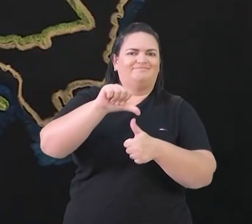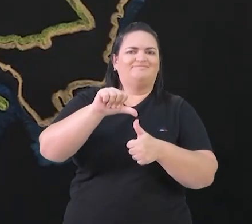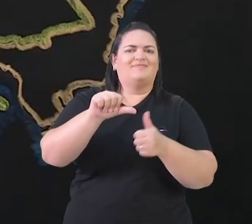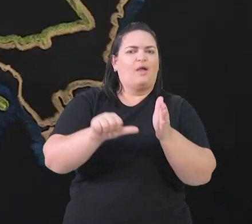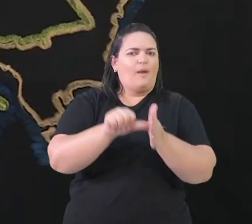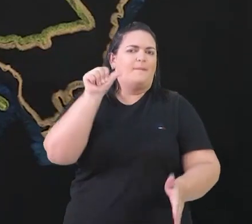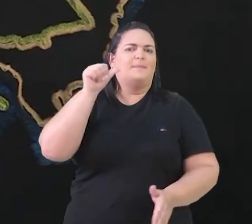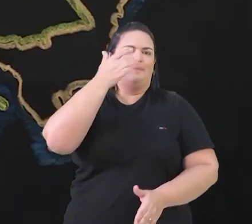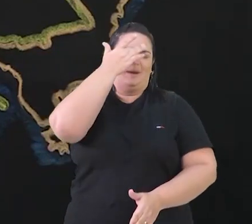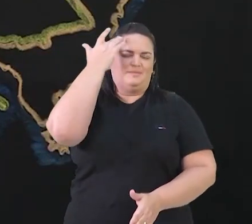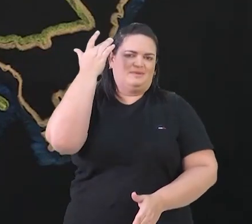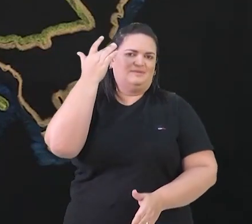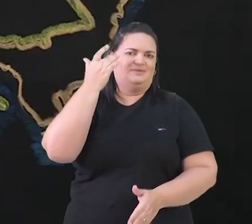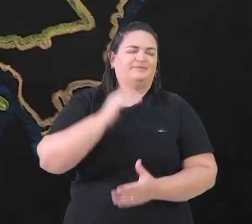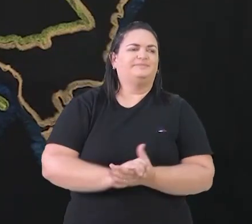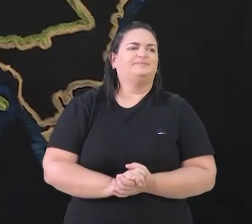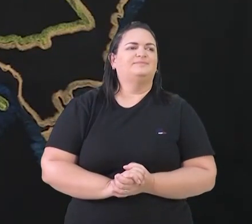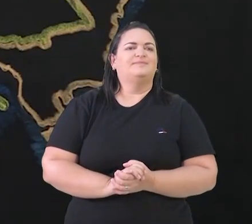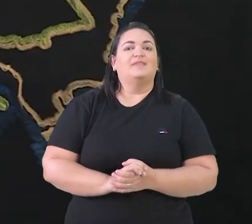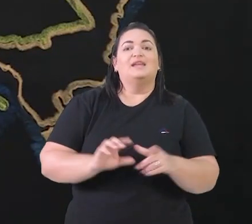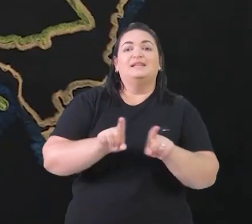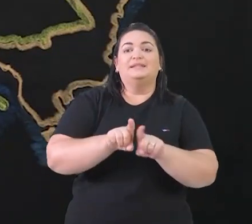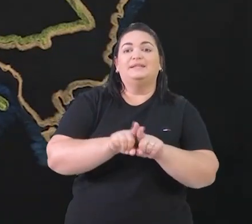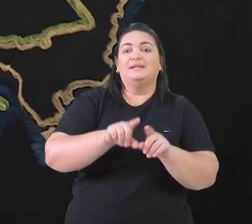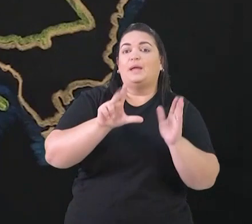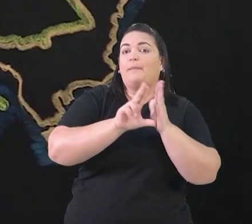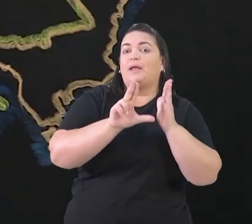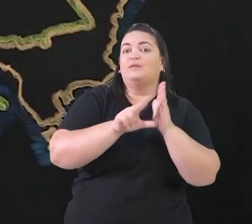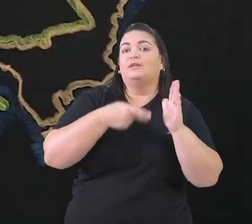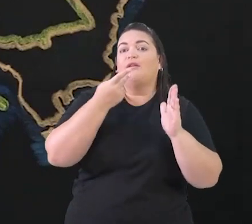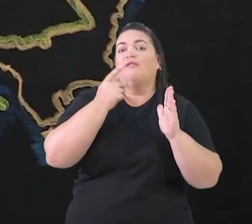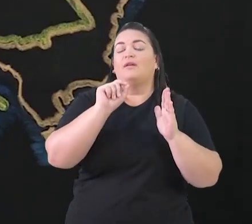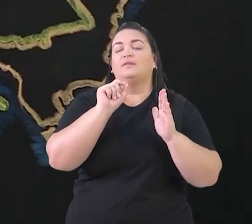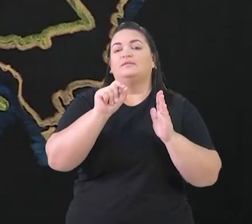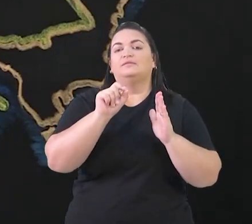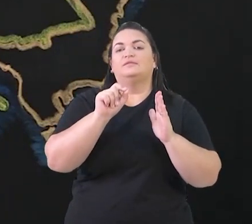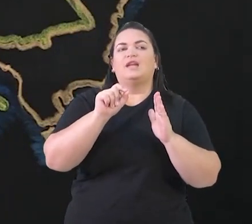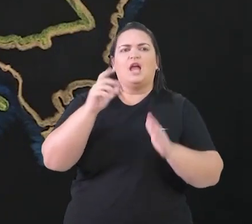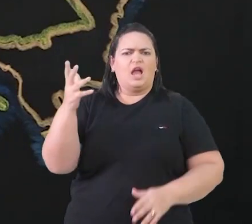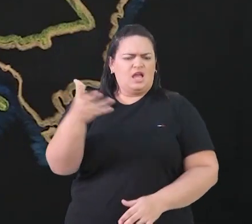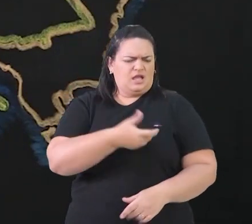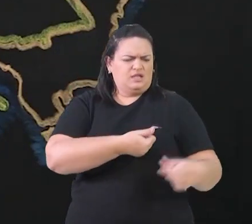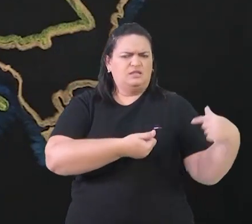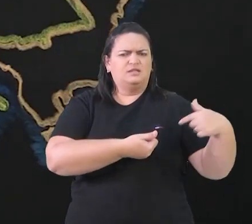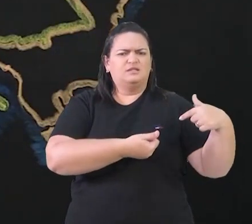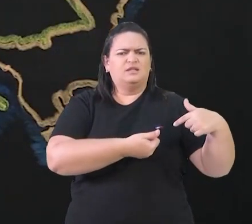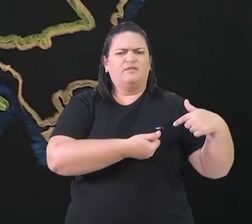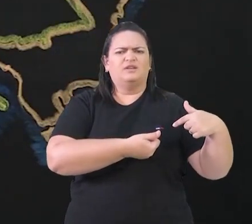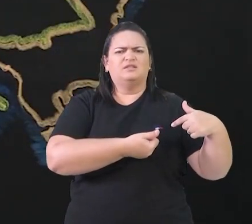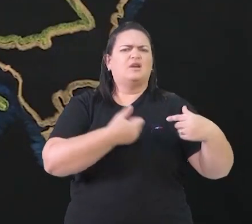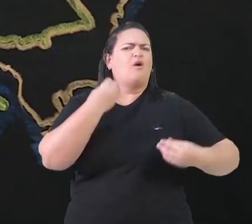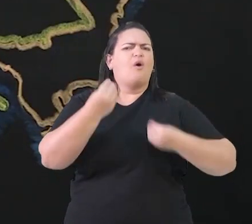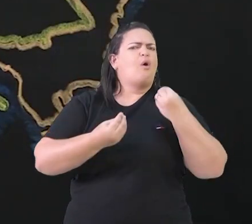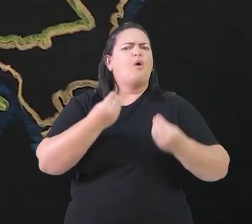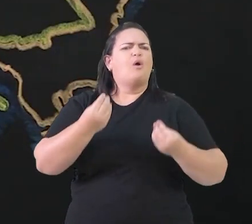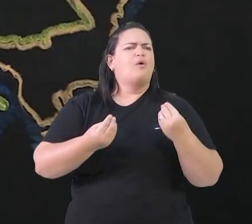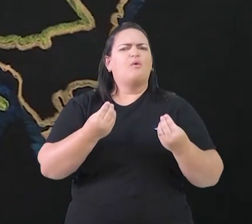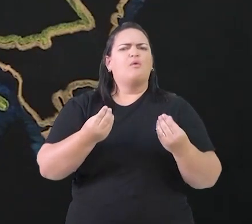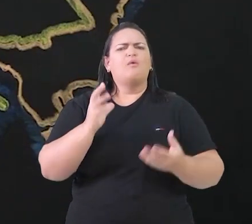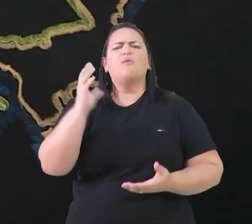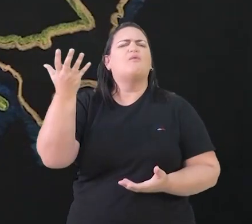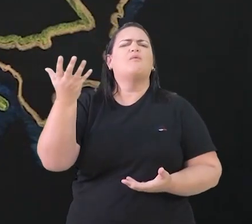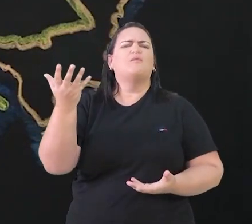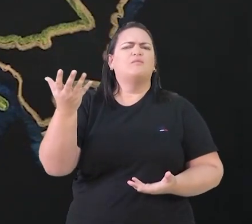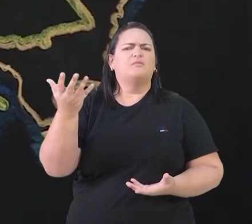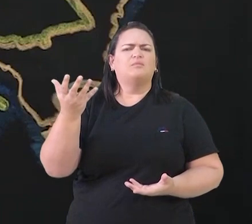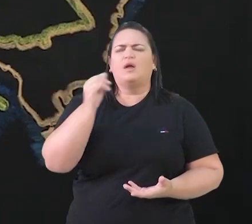esse movimento. Lutero também defendia que a salvação deveria ser o sinal da salvação que Deus dava sobre a salvação, ou